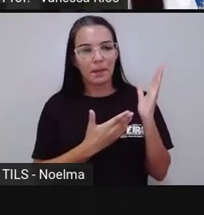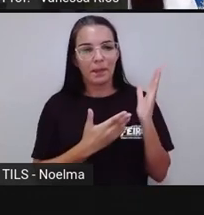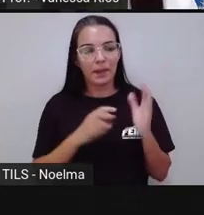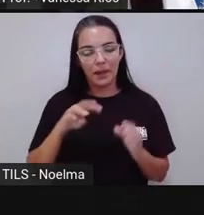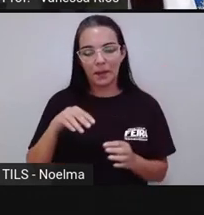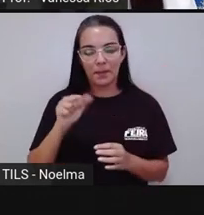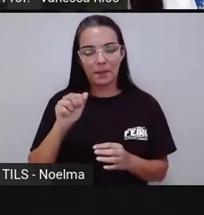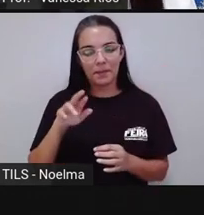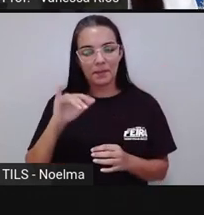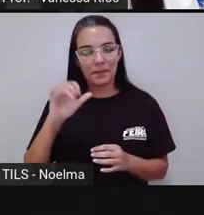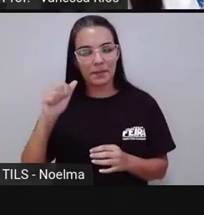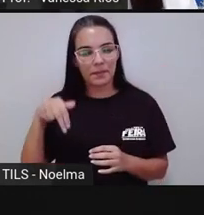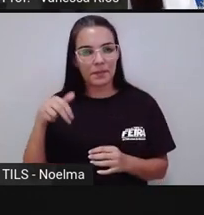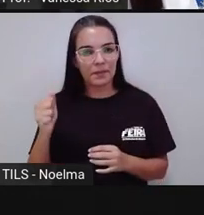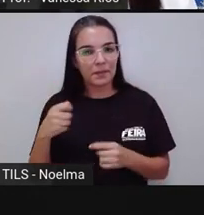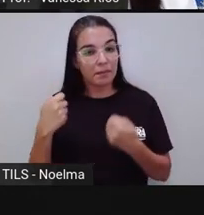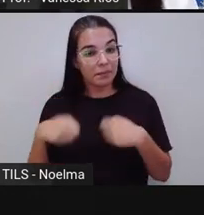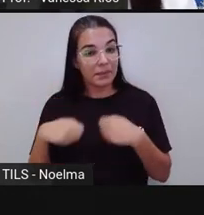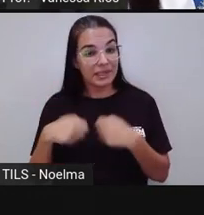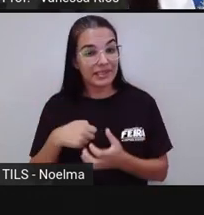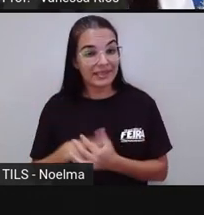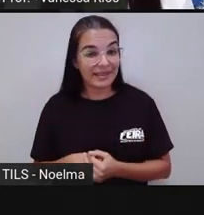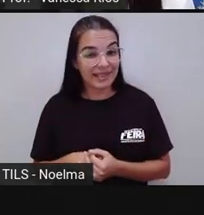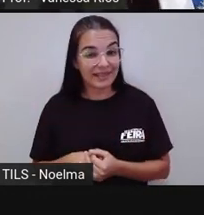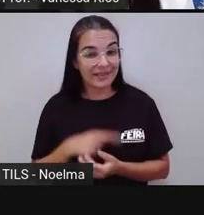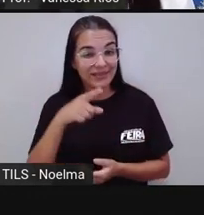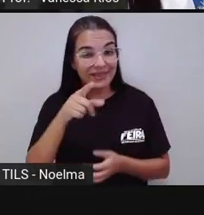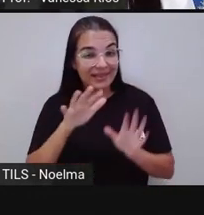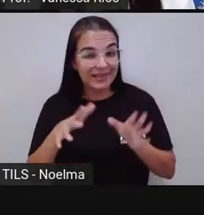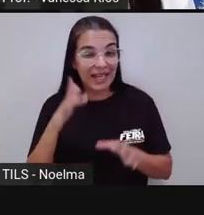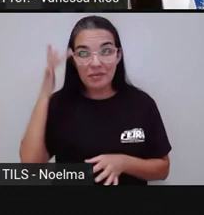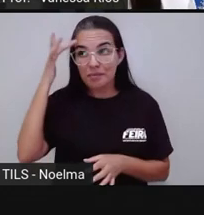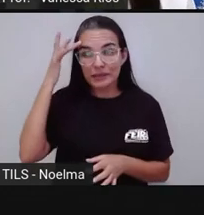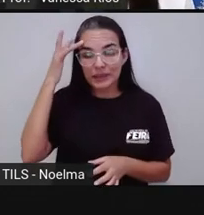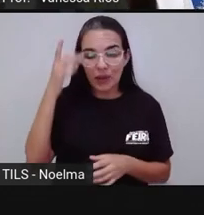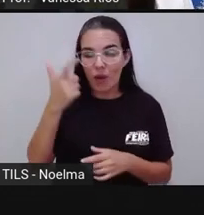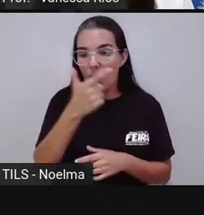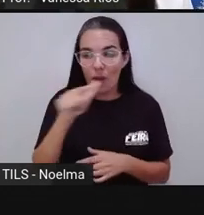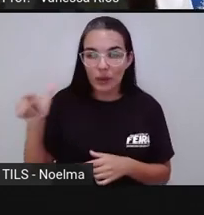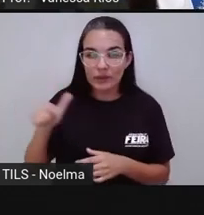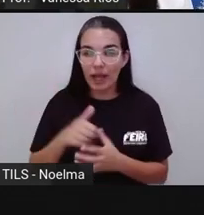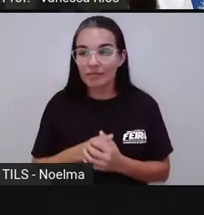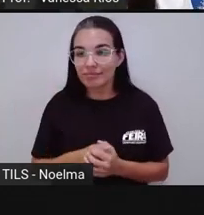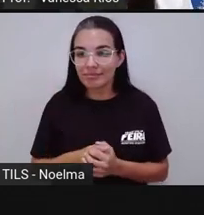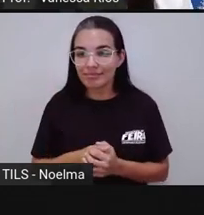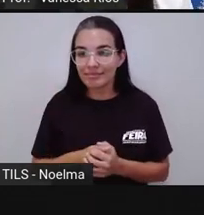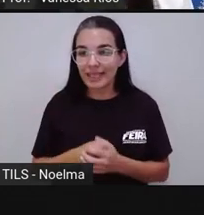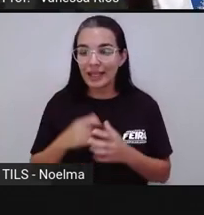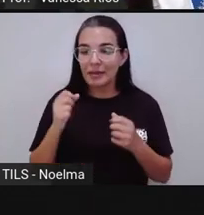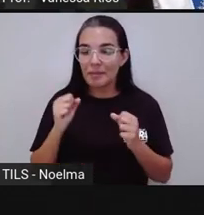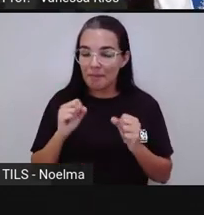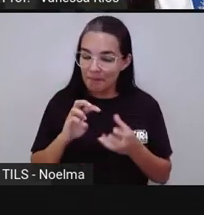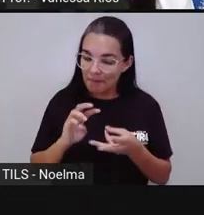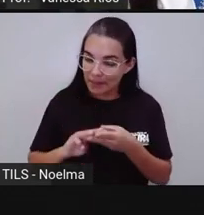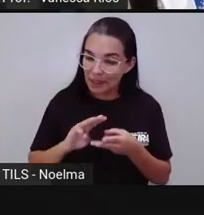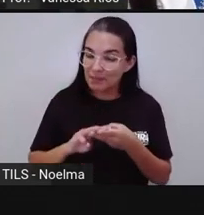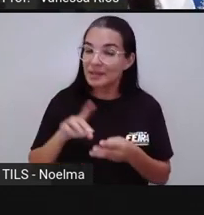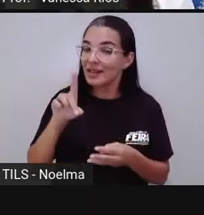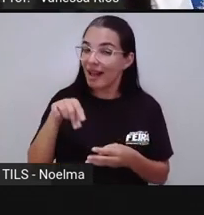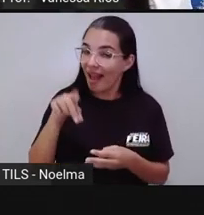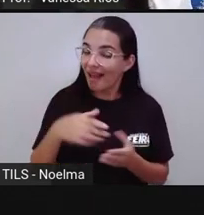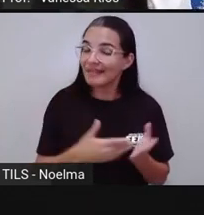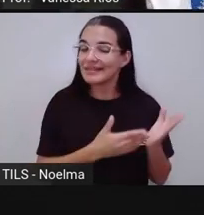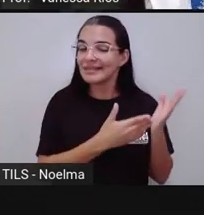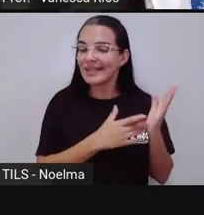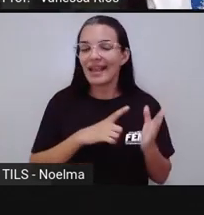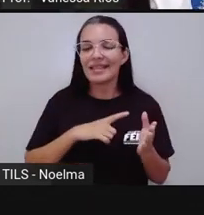que a Mariana precisa. E aí, pensaram em outras possibilidades? Pois é, né? A matemática é isso, né? Existem aí